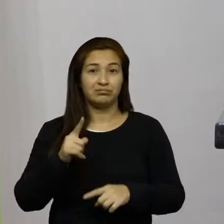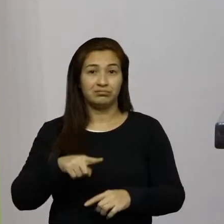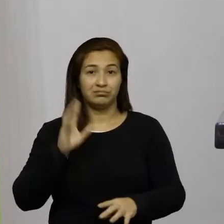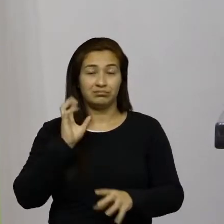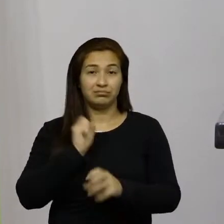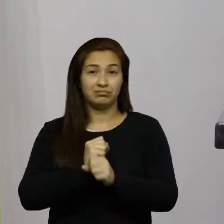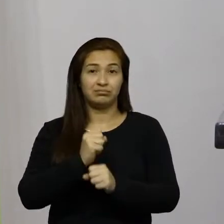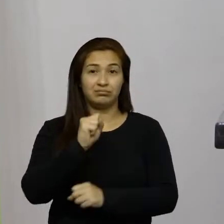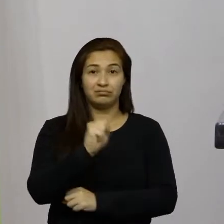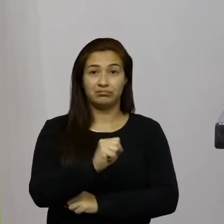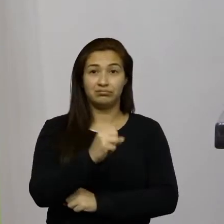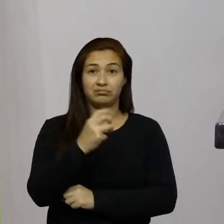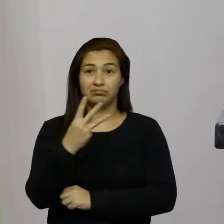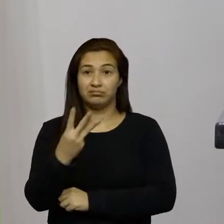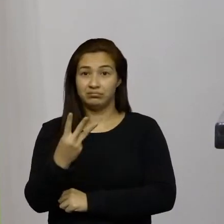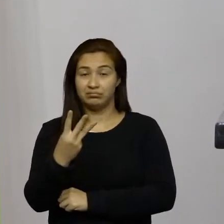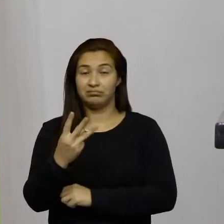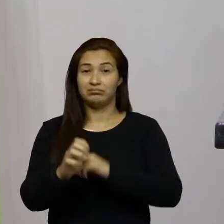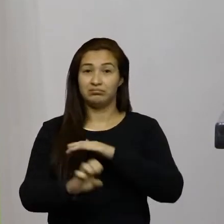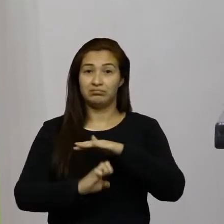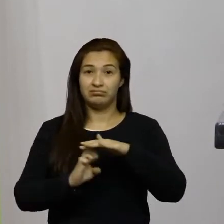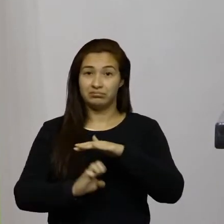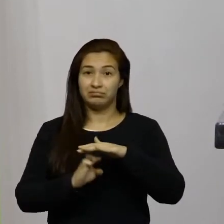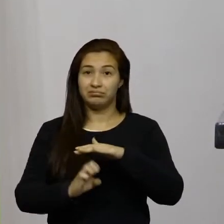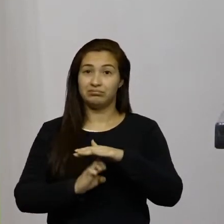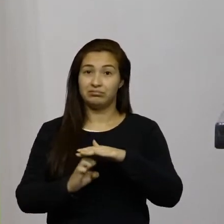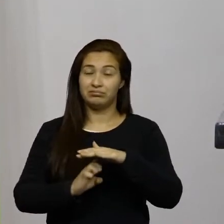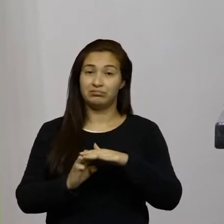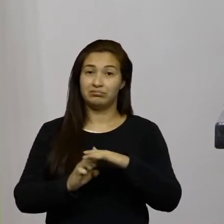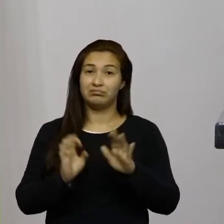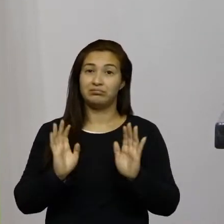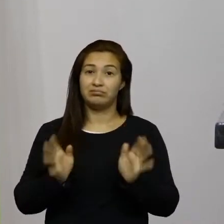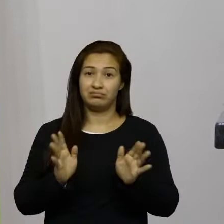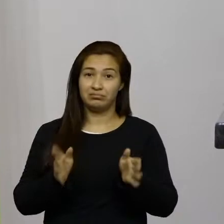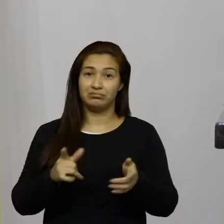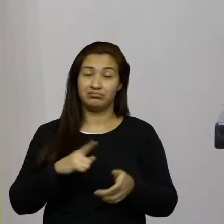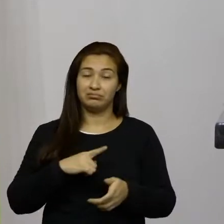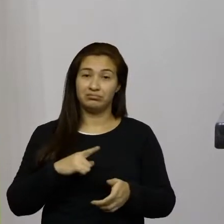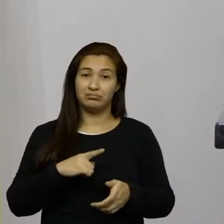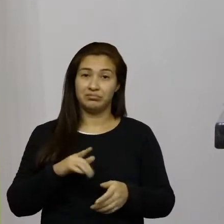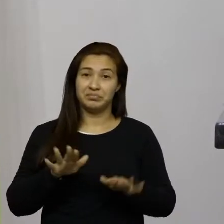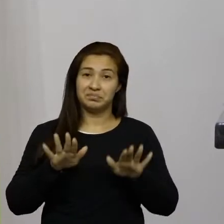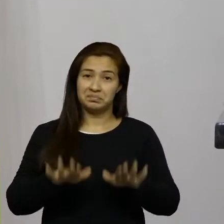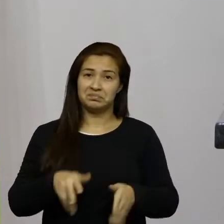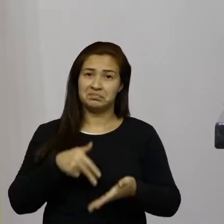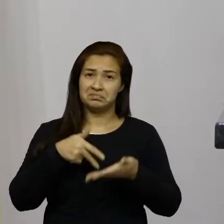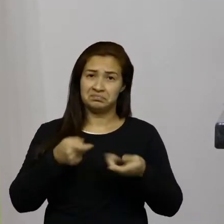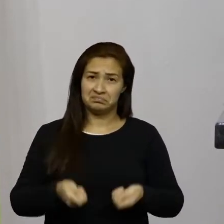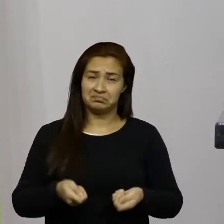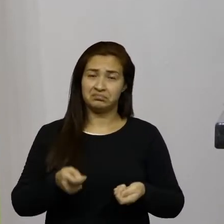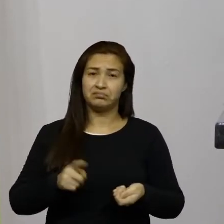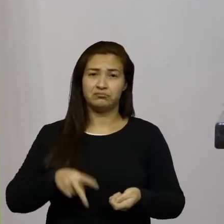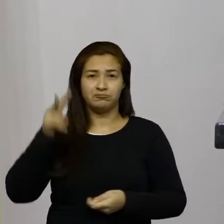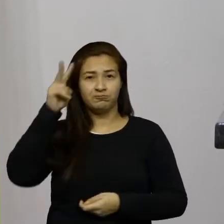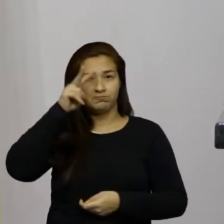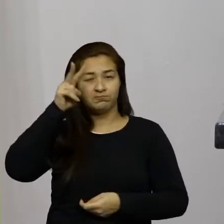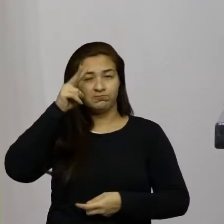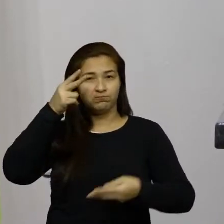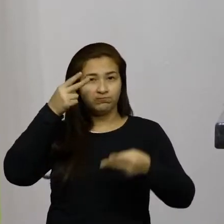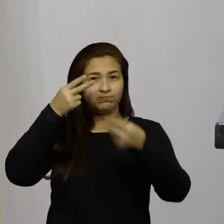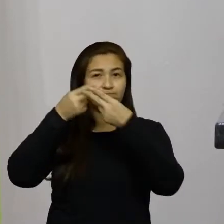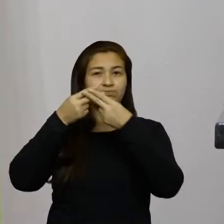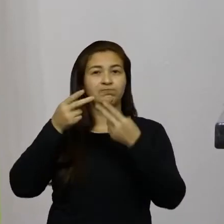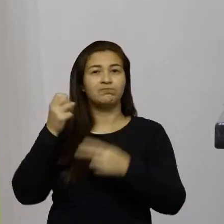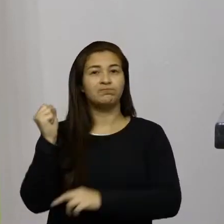anos de fundação realmente isso é um marco é uma história de